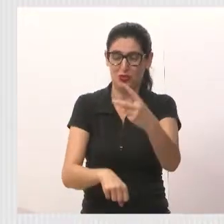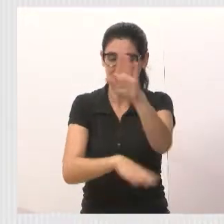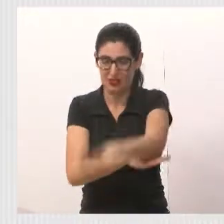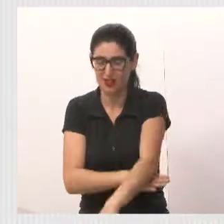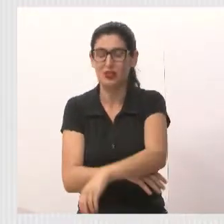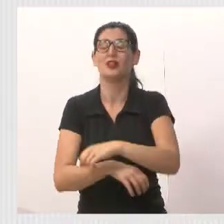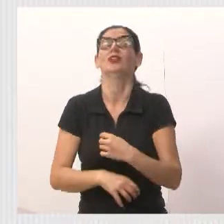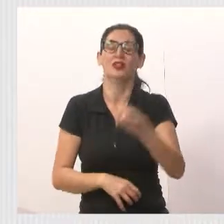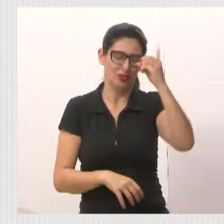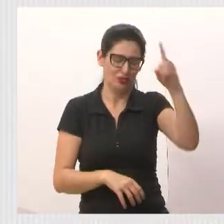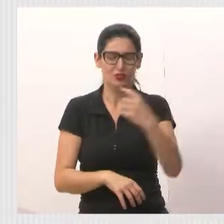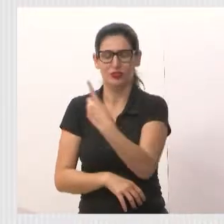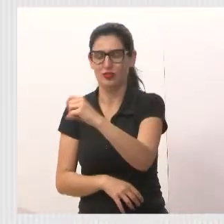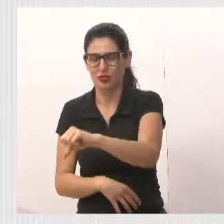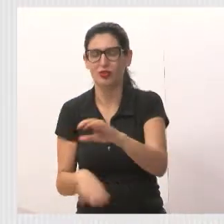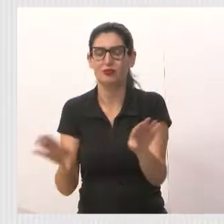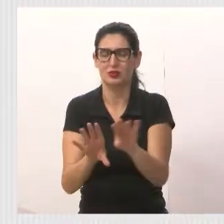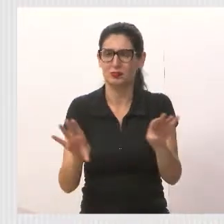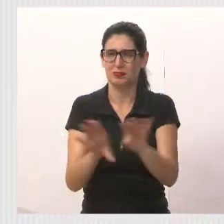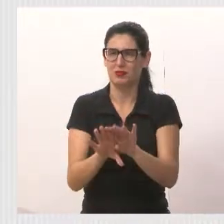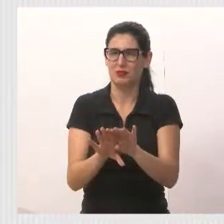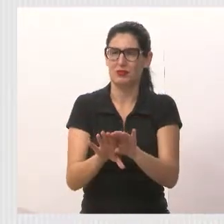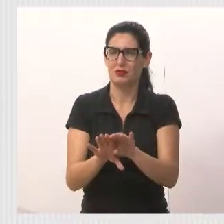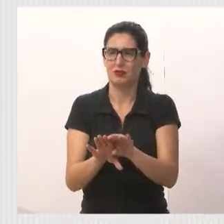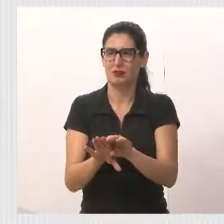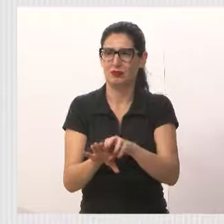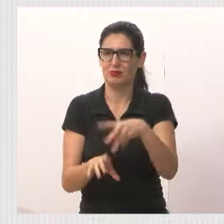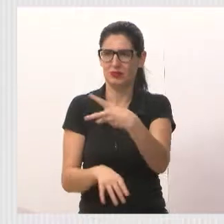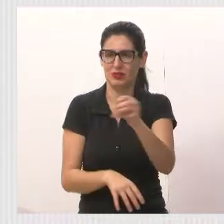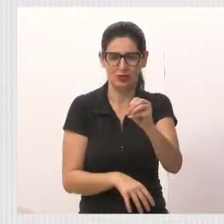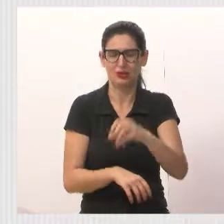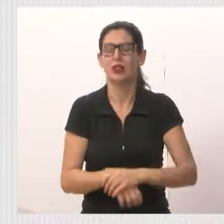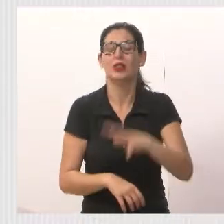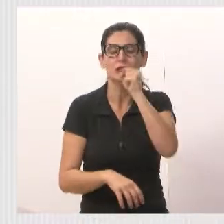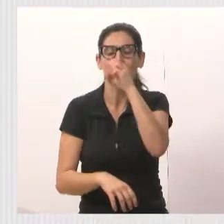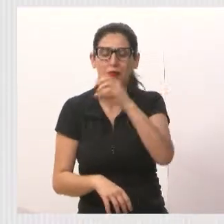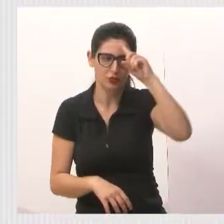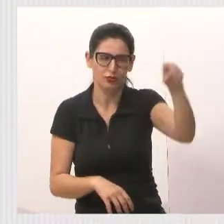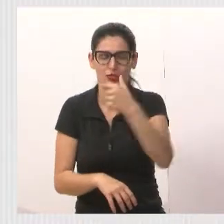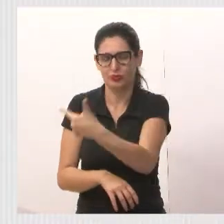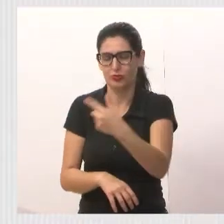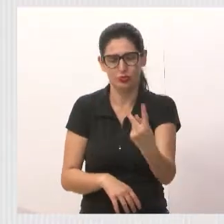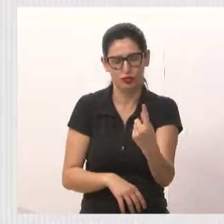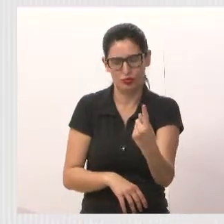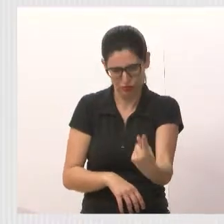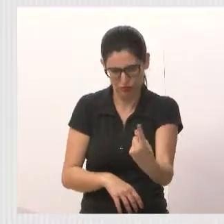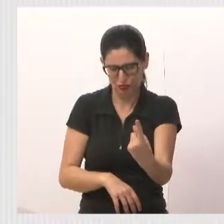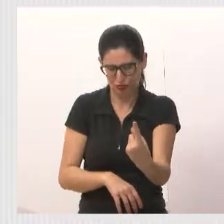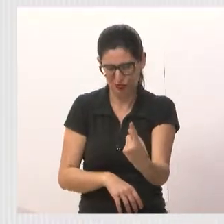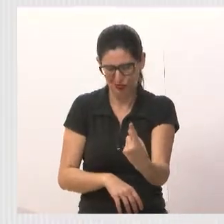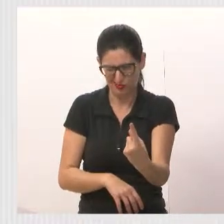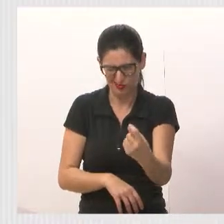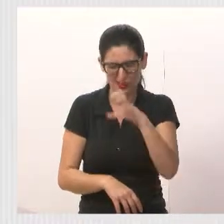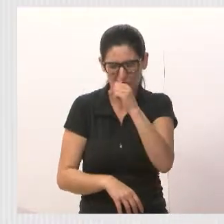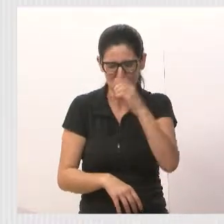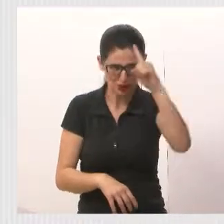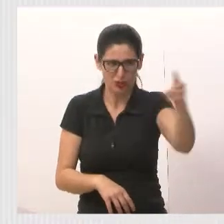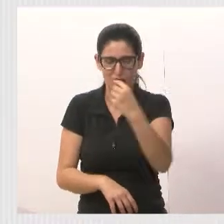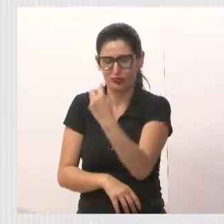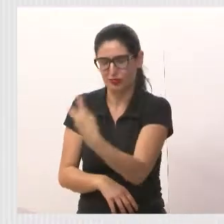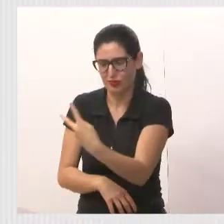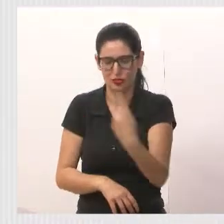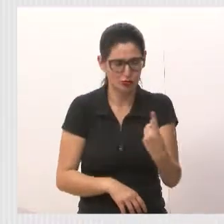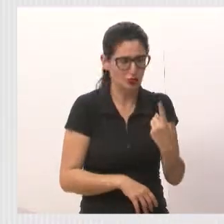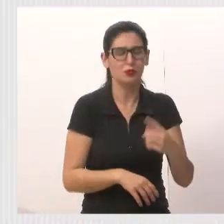às 19h30. E também terá, no sábado, dia 21, o dia nacional, a interatividade